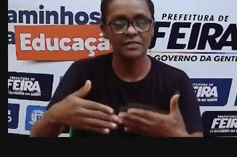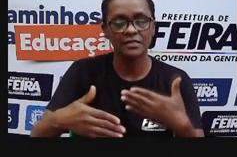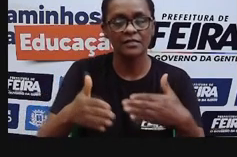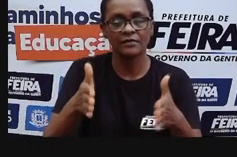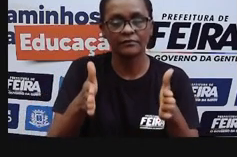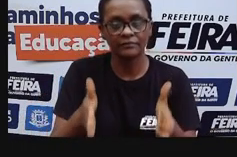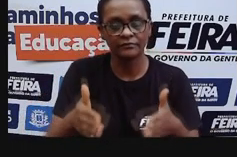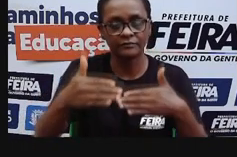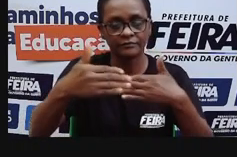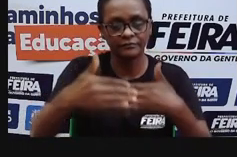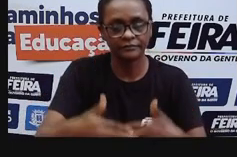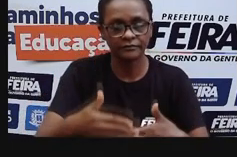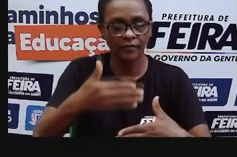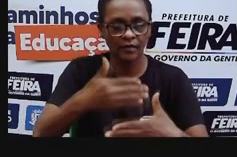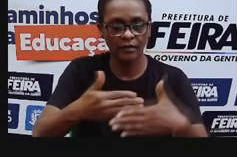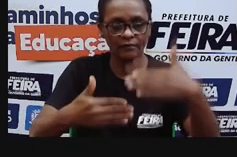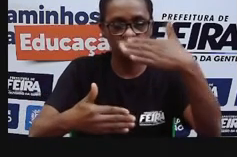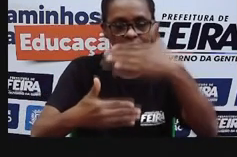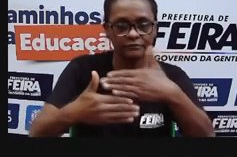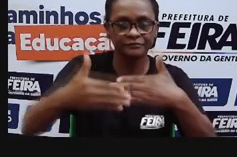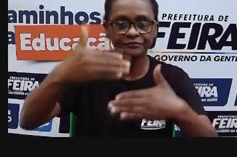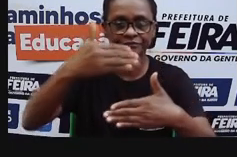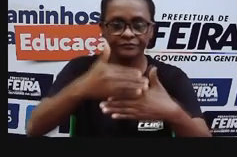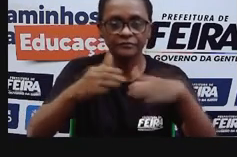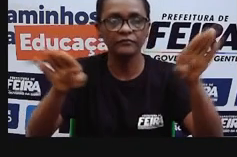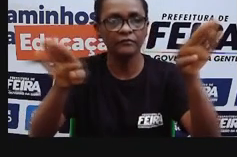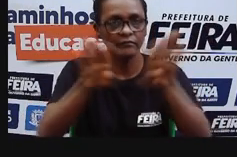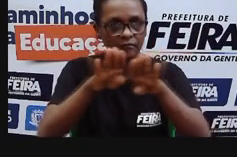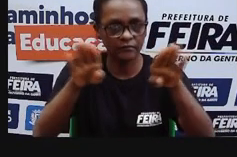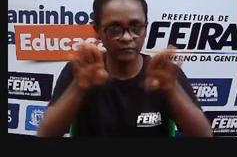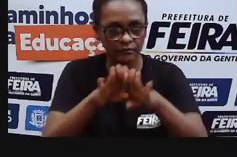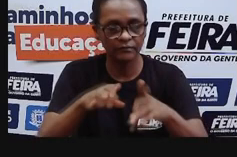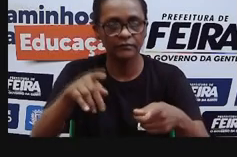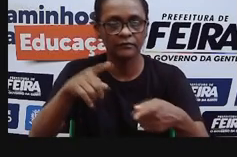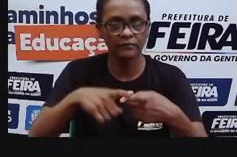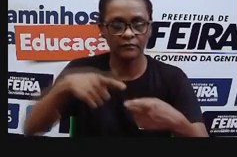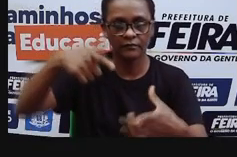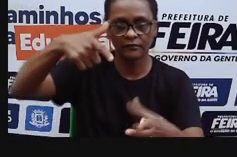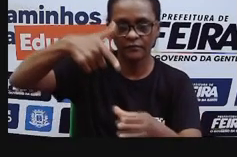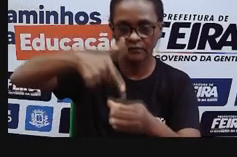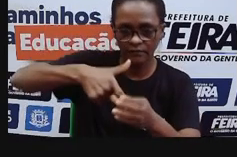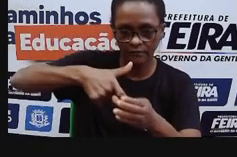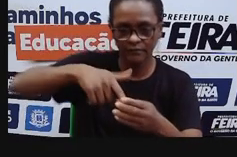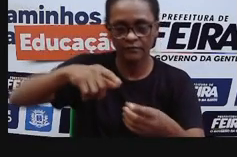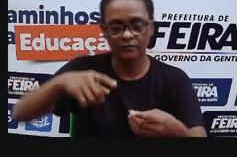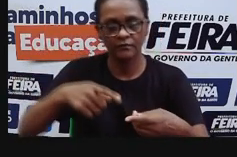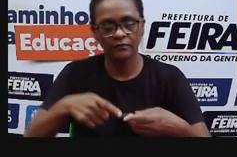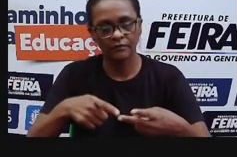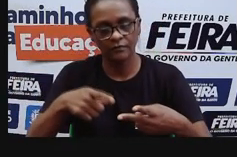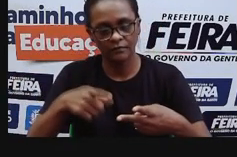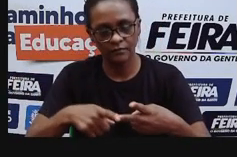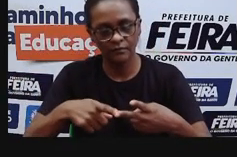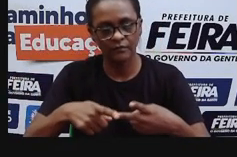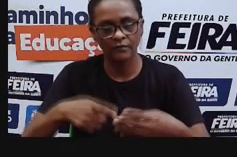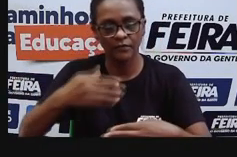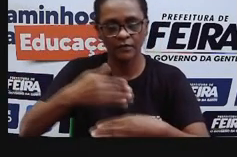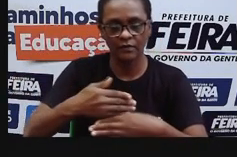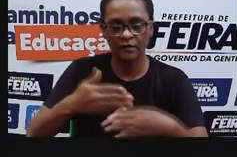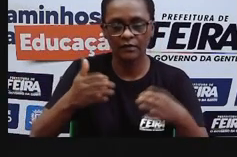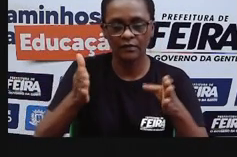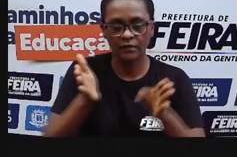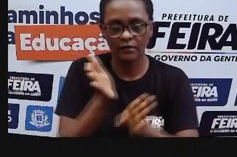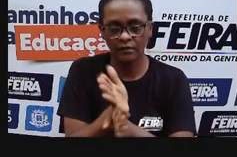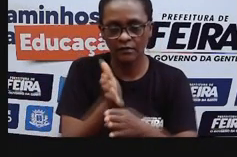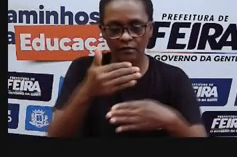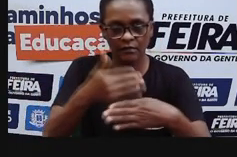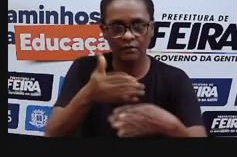produzidos por micéria de fungos. Então, o é isso? O corpo de alguns fungos, depois que eles morrem, né? Vão gerar